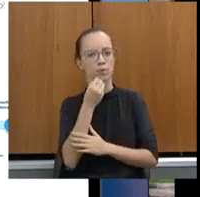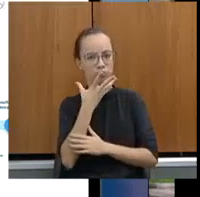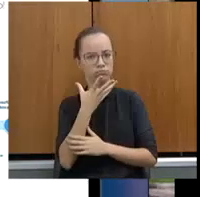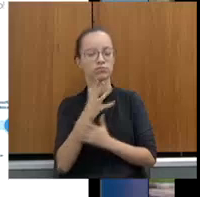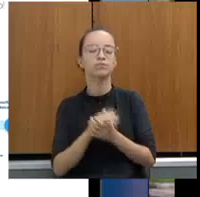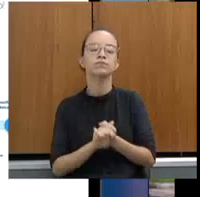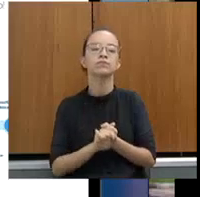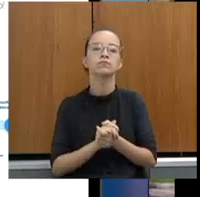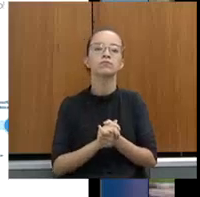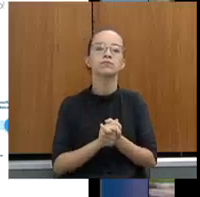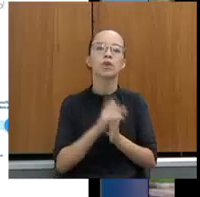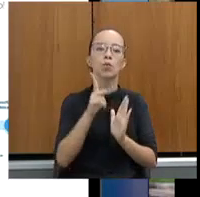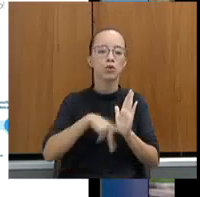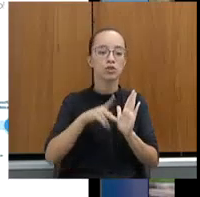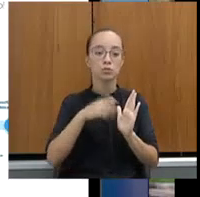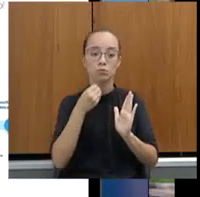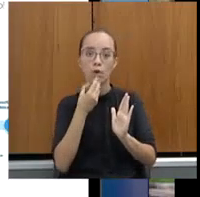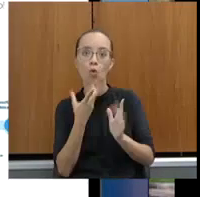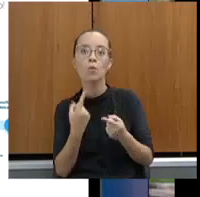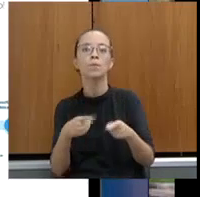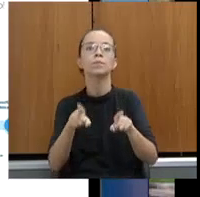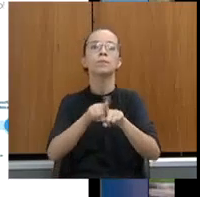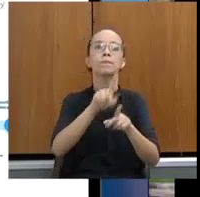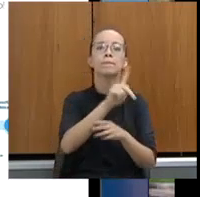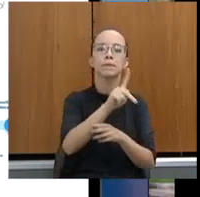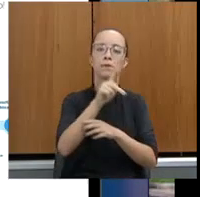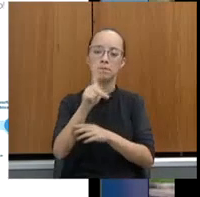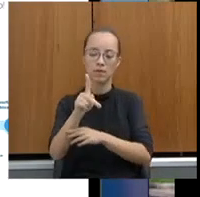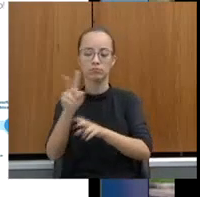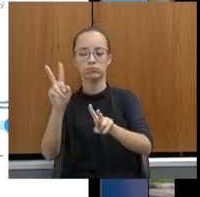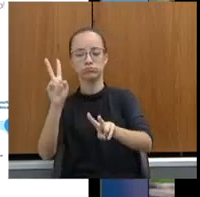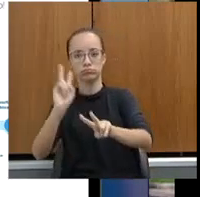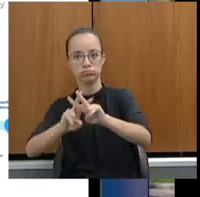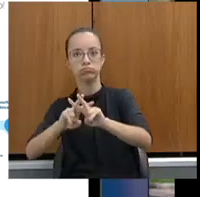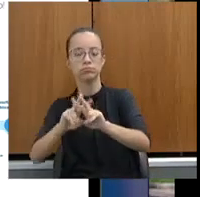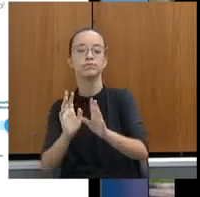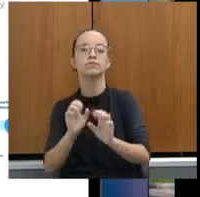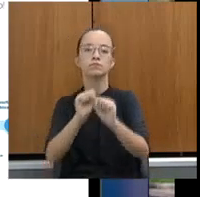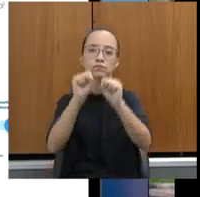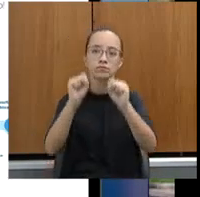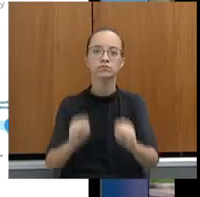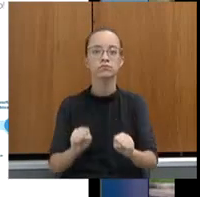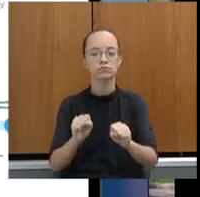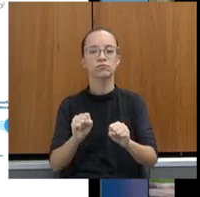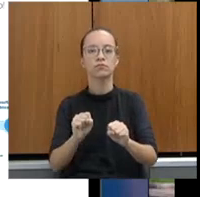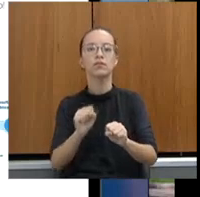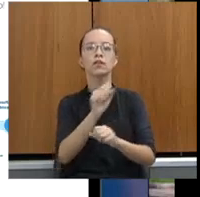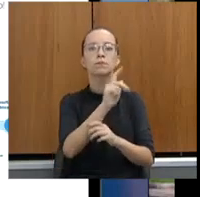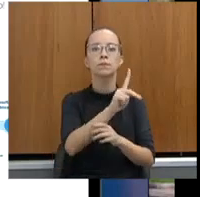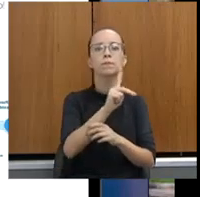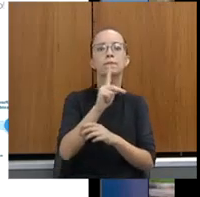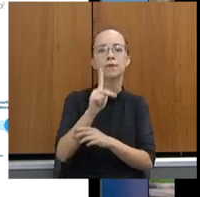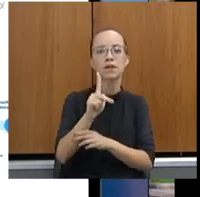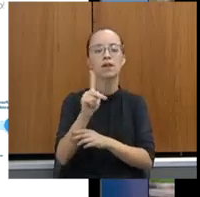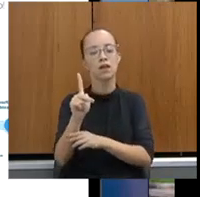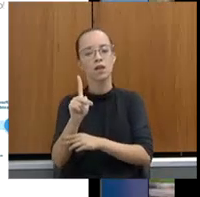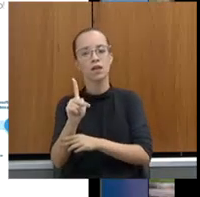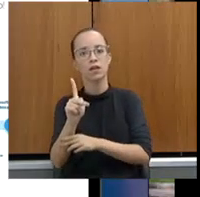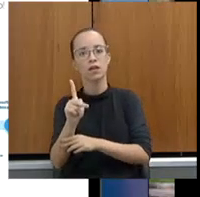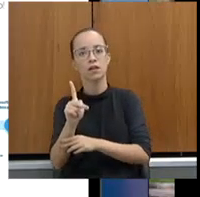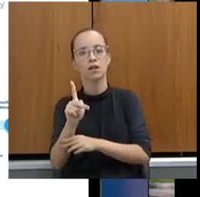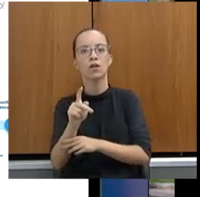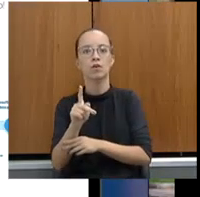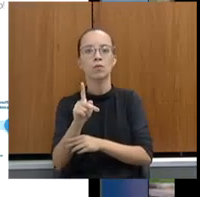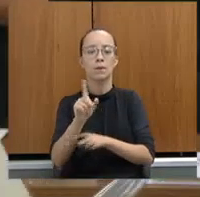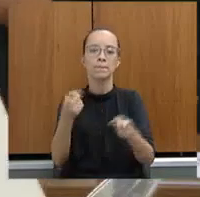temos um projeto de sucesso com a PPP do sistema prisional e tenho certeza que não vai ser diferente com a PPP, uma parceria público-privada